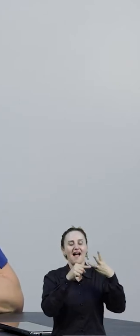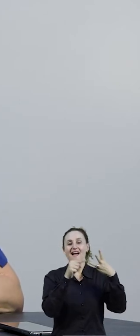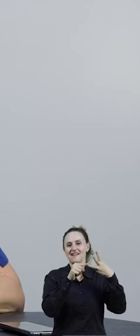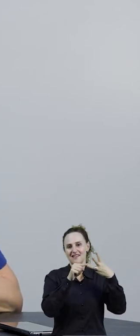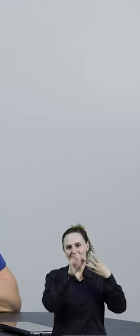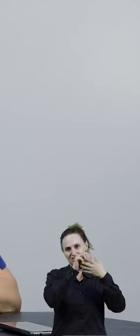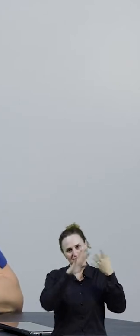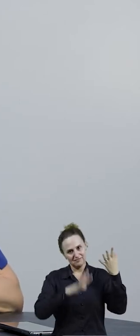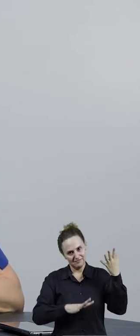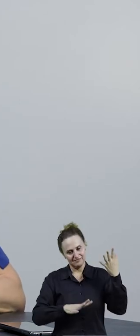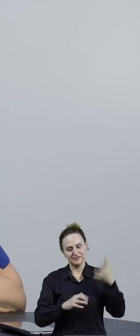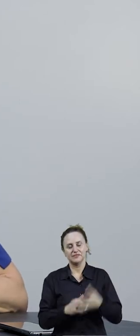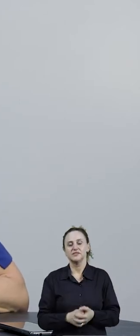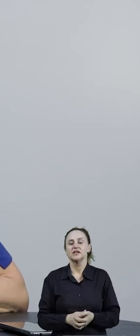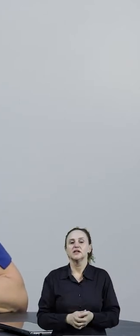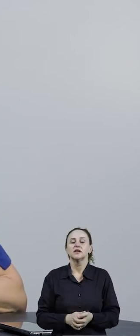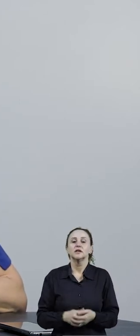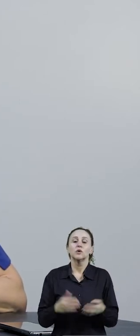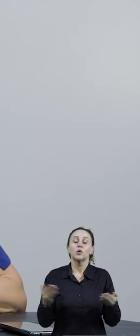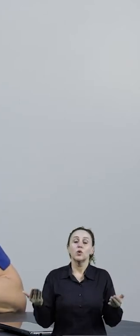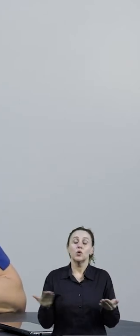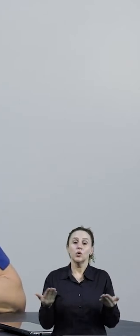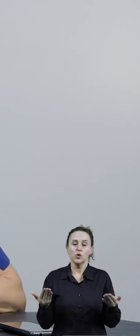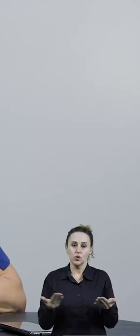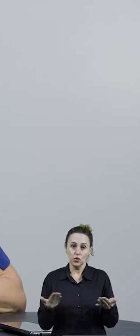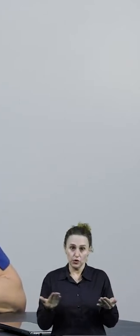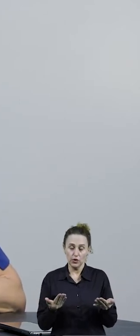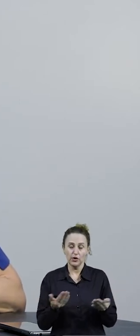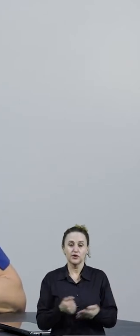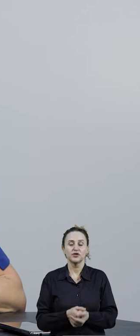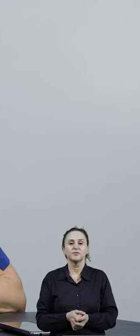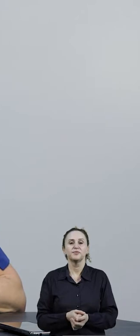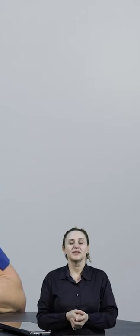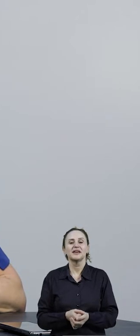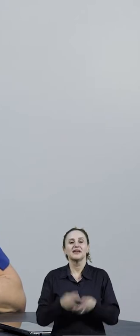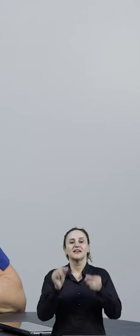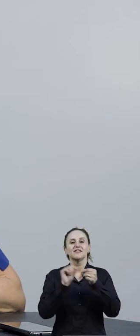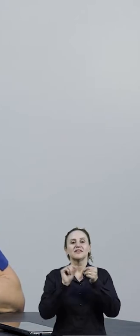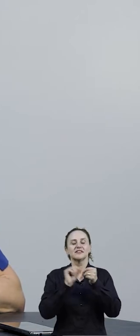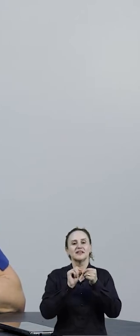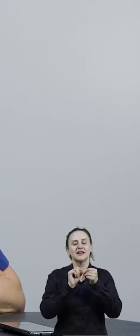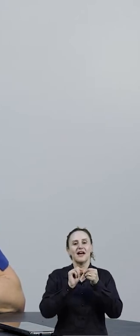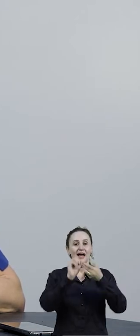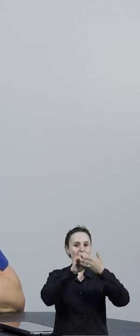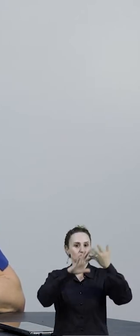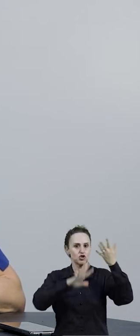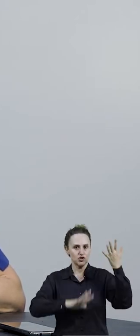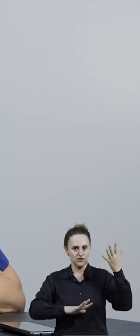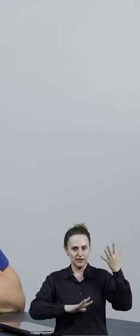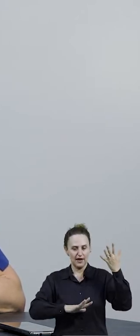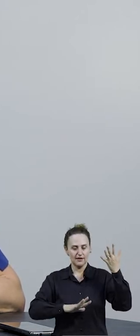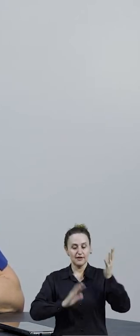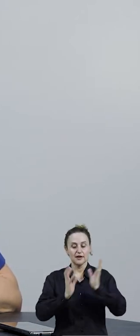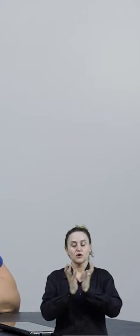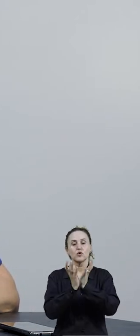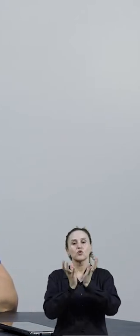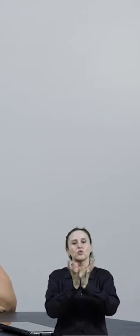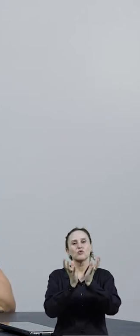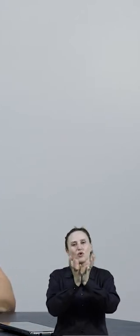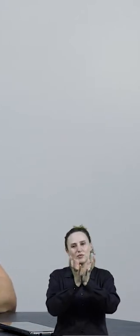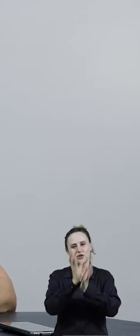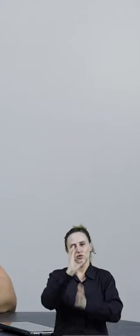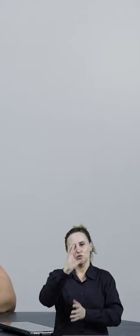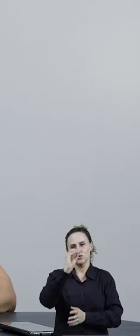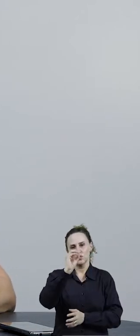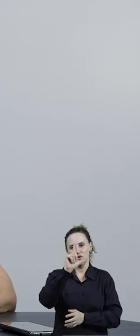Bom, para eu falar um pouquinho mais hoje, eu reservei aqui para falar um pouquinho sobre atividade colaborativa, que é a número 1. Veja,